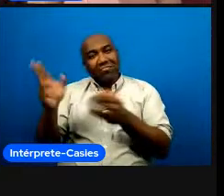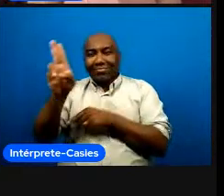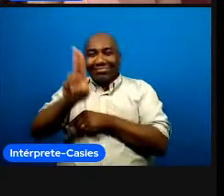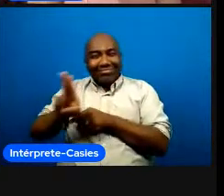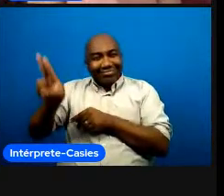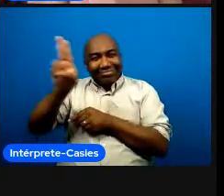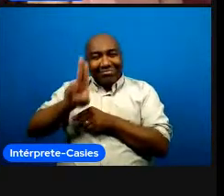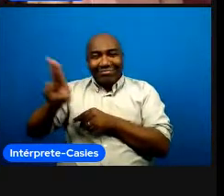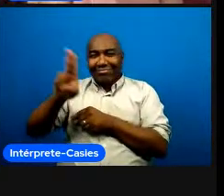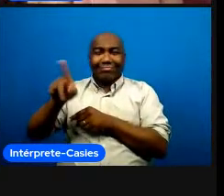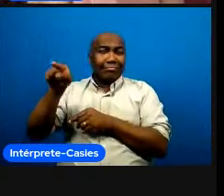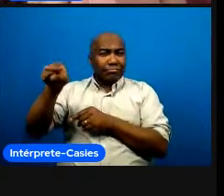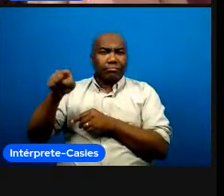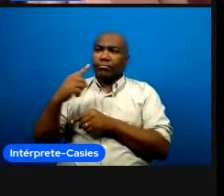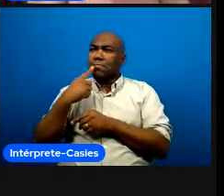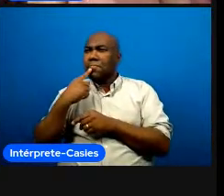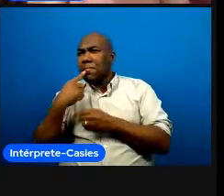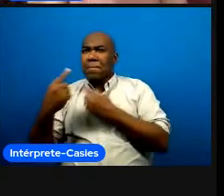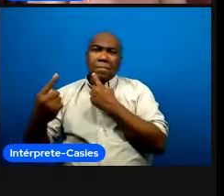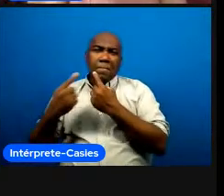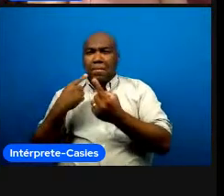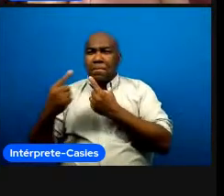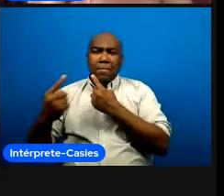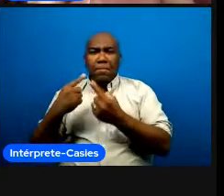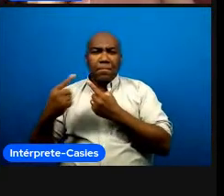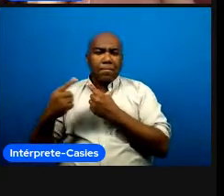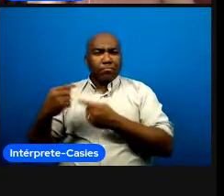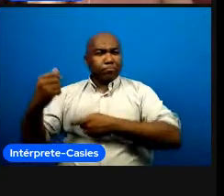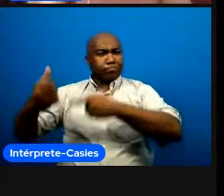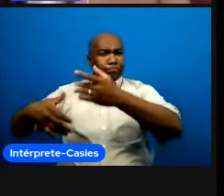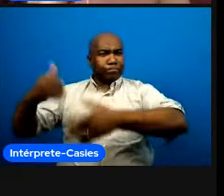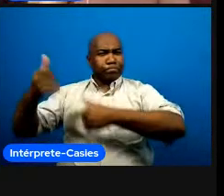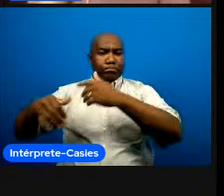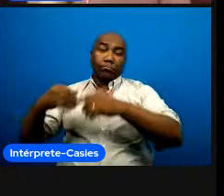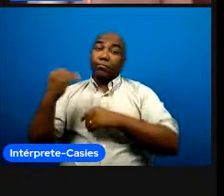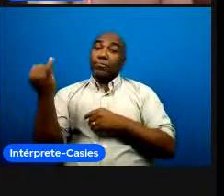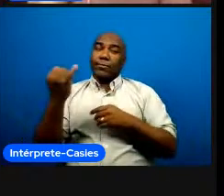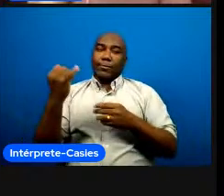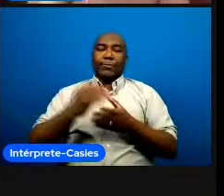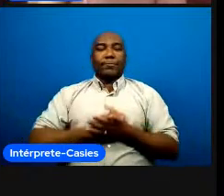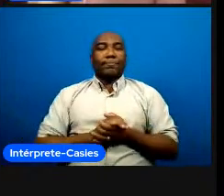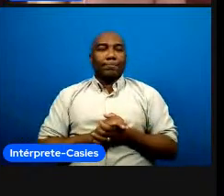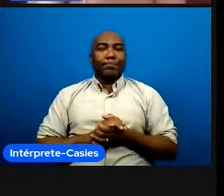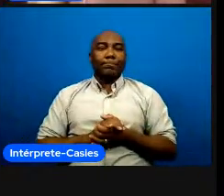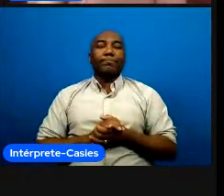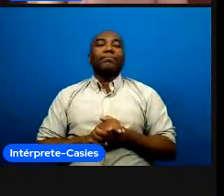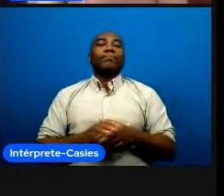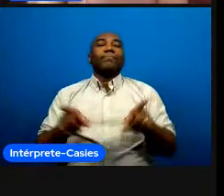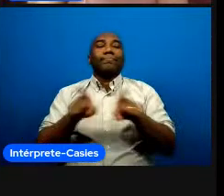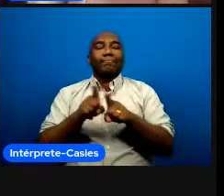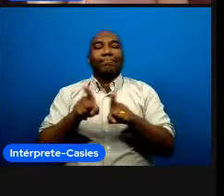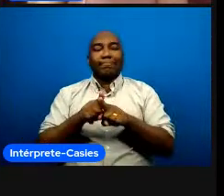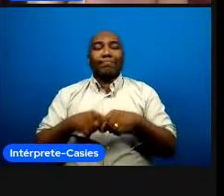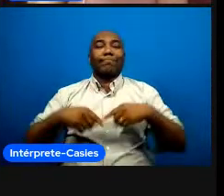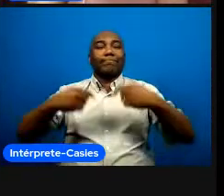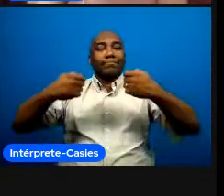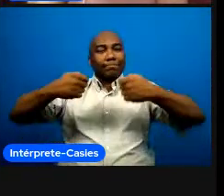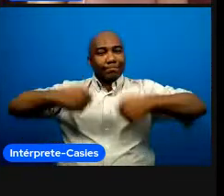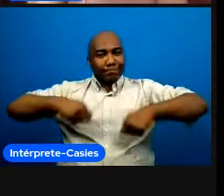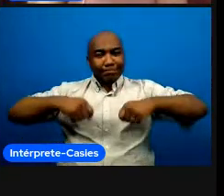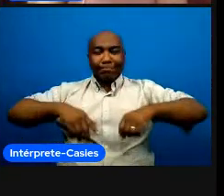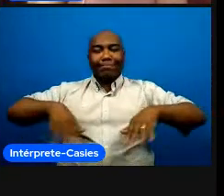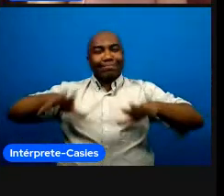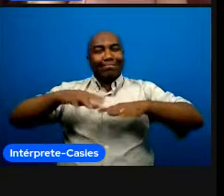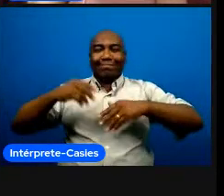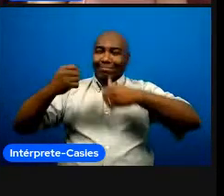comunicar bem ali o resultado de pesquisas em linguagem diferente também é importante mas a gente ainda vê que os ambientes desenhados